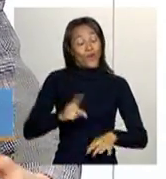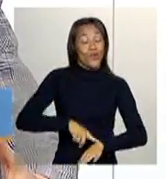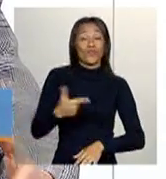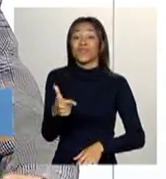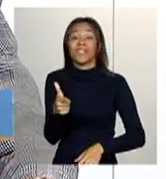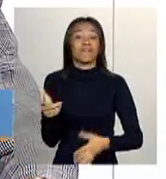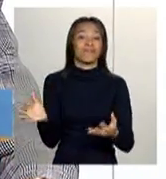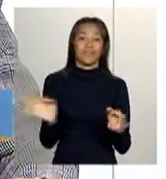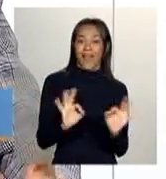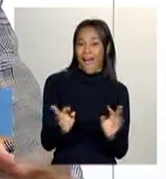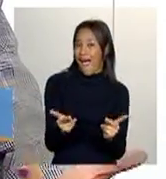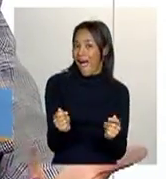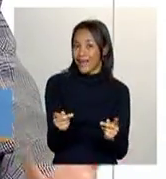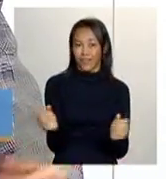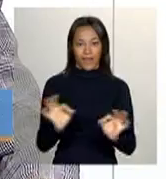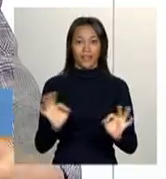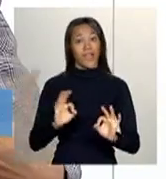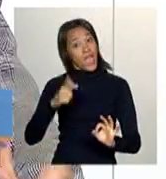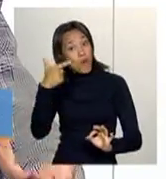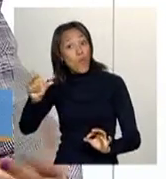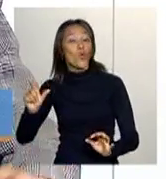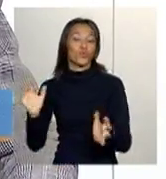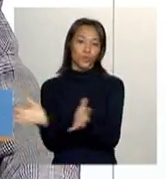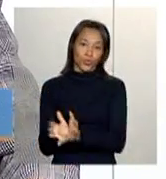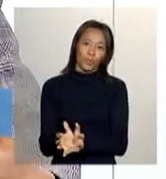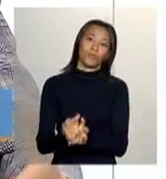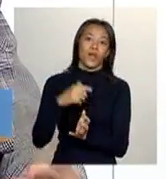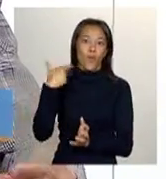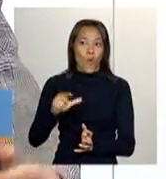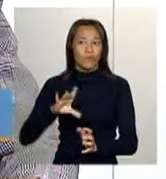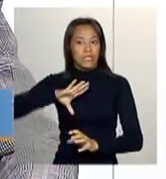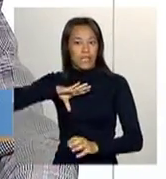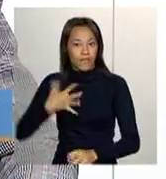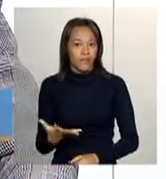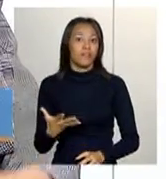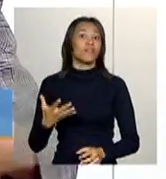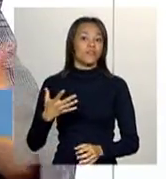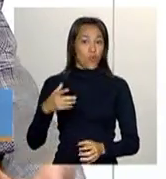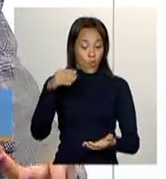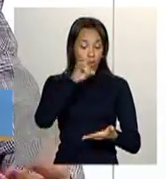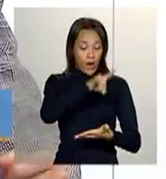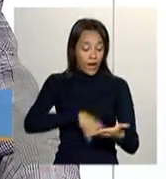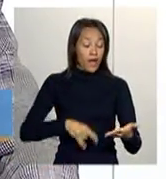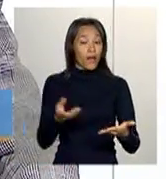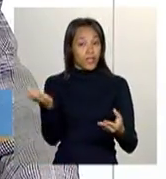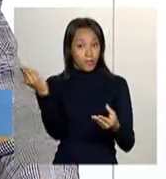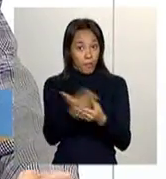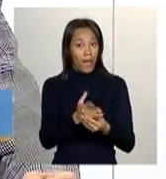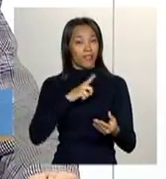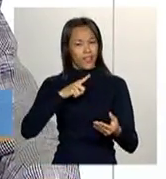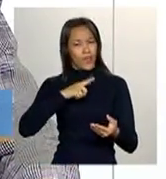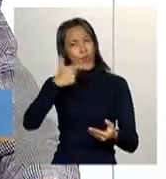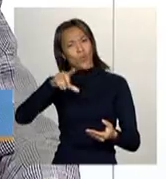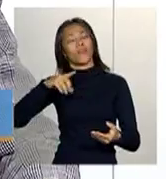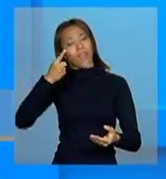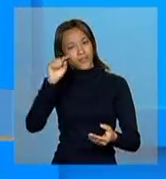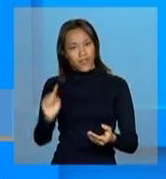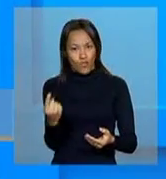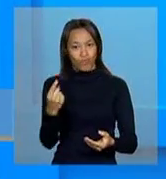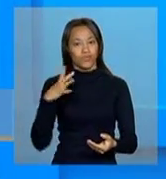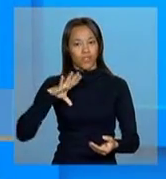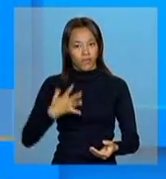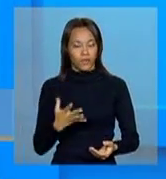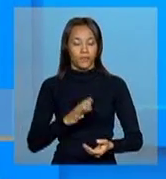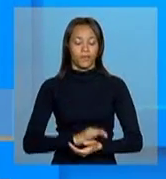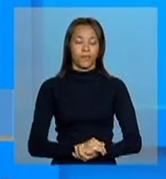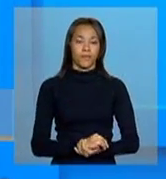nada aí ainda efetivado. É uma outra visão, outro desafio. O Cadastro tem vários desafios a serem enfrentados e com certeza esse um deles. A Maria